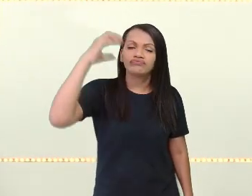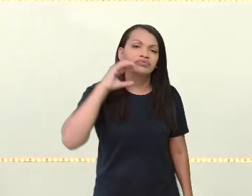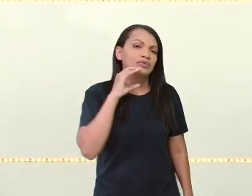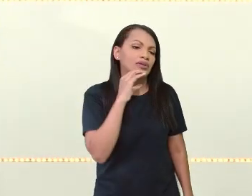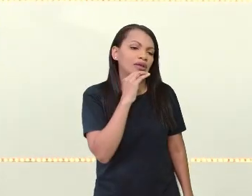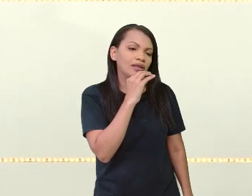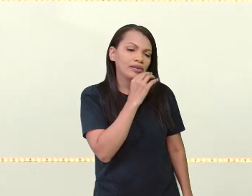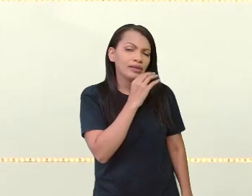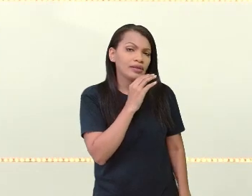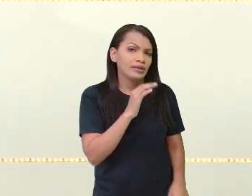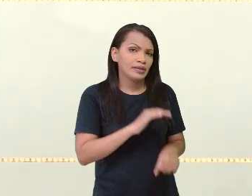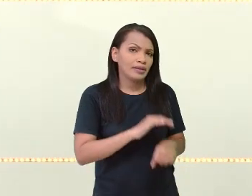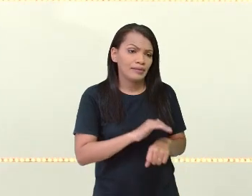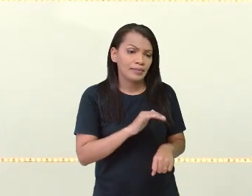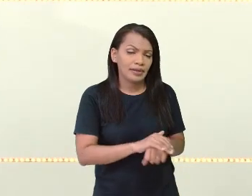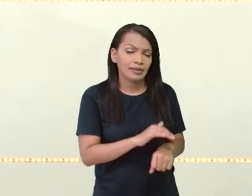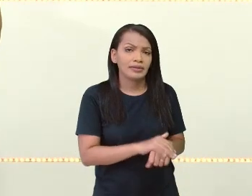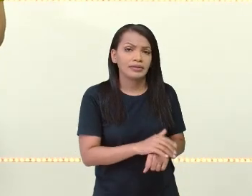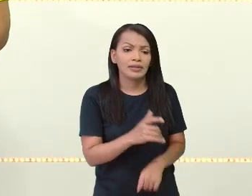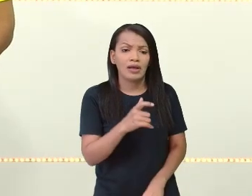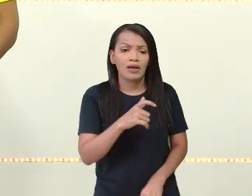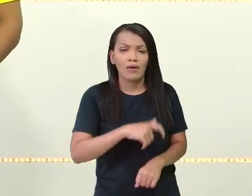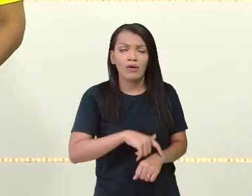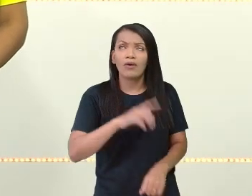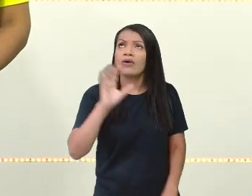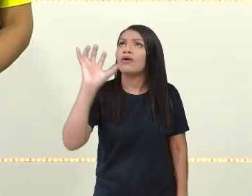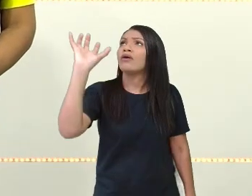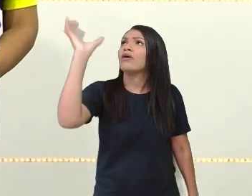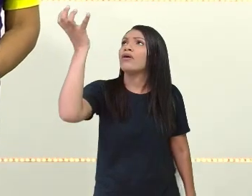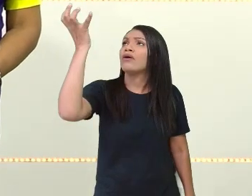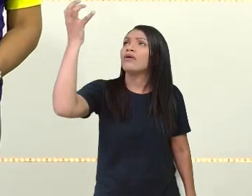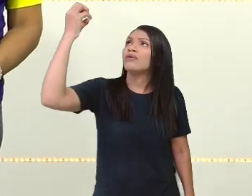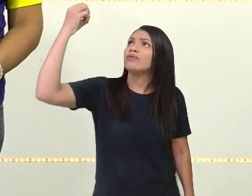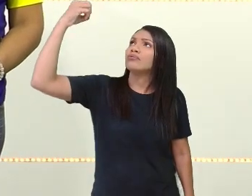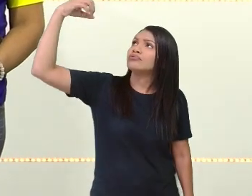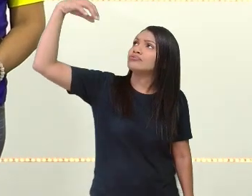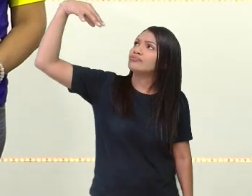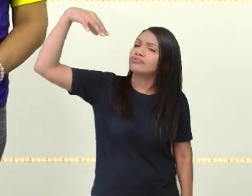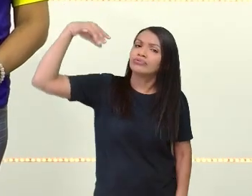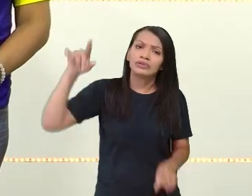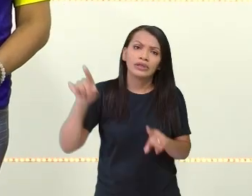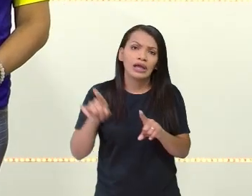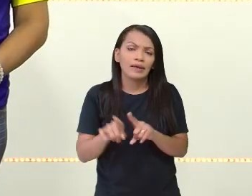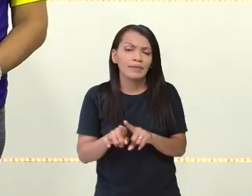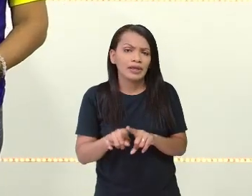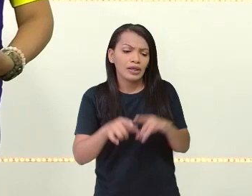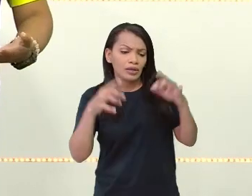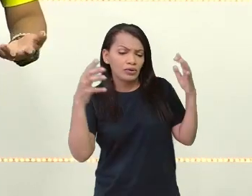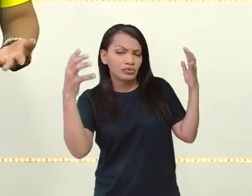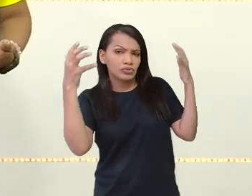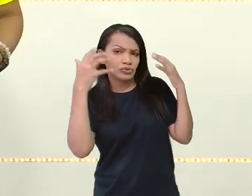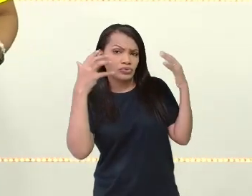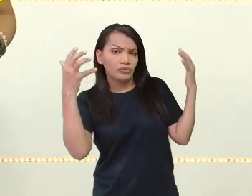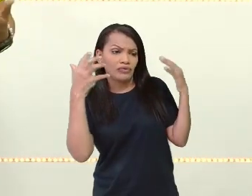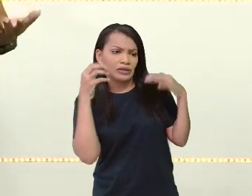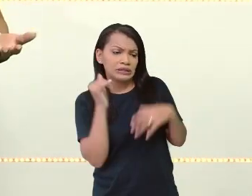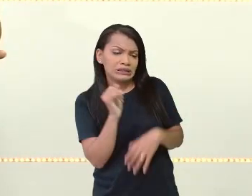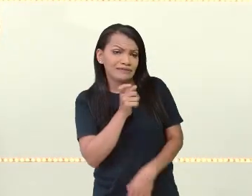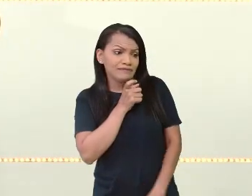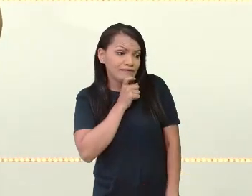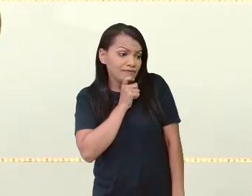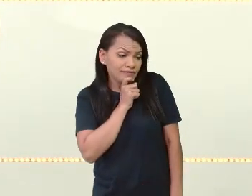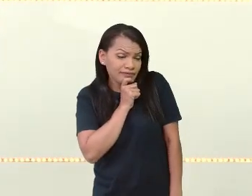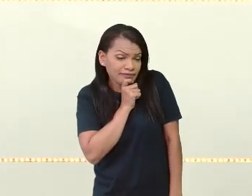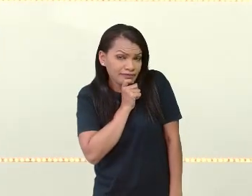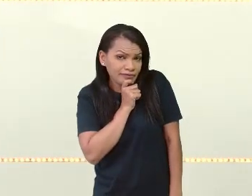você vai estar com a lâmpada acesa, com o chuveiro elétrico, dependendo do dia, se está frio,